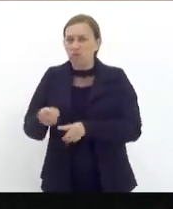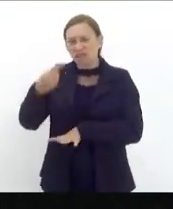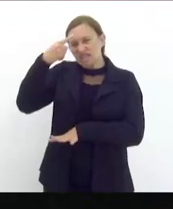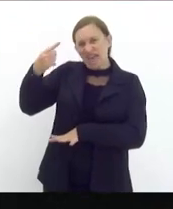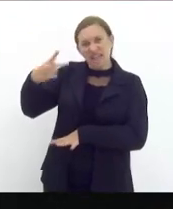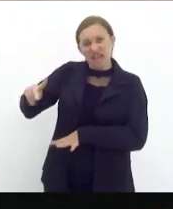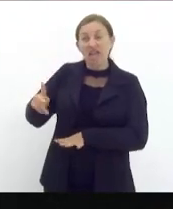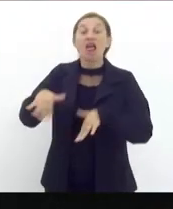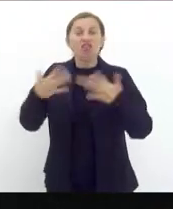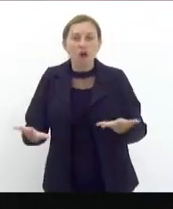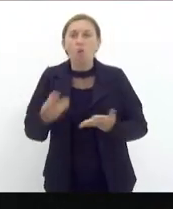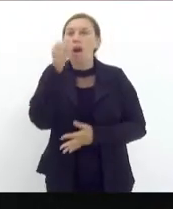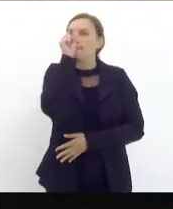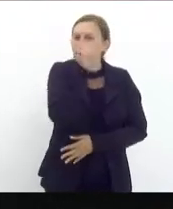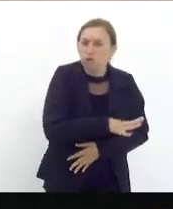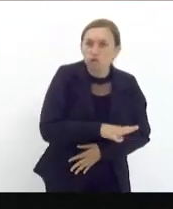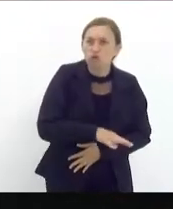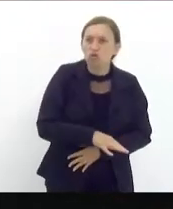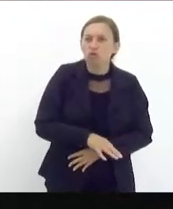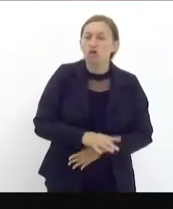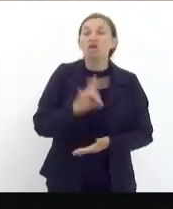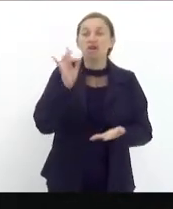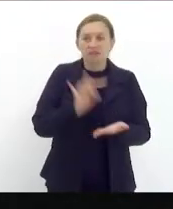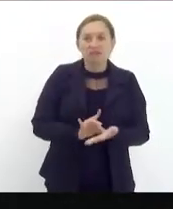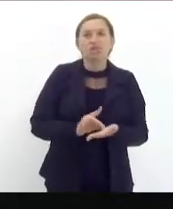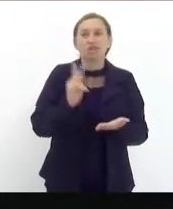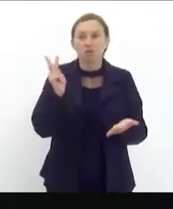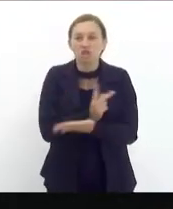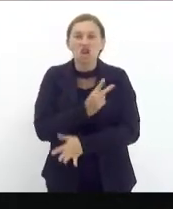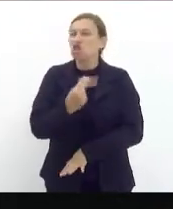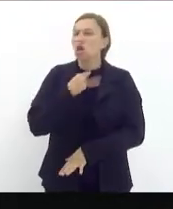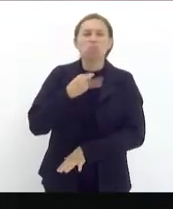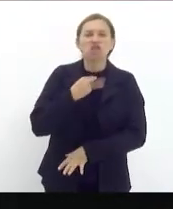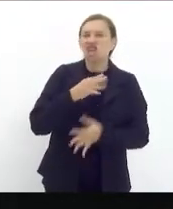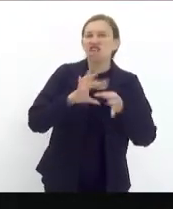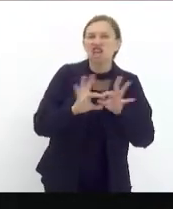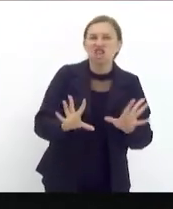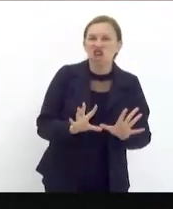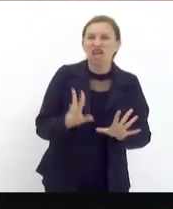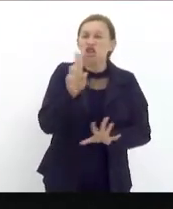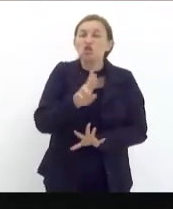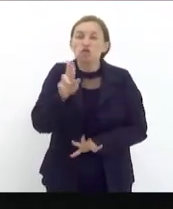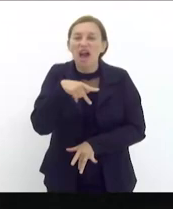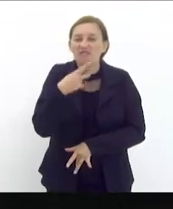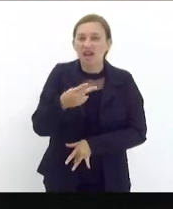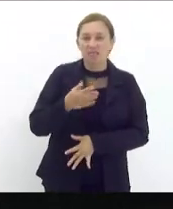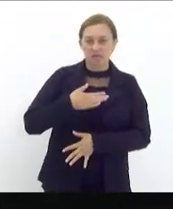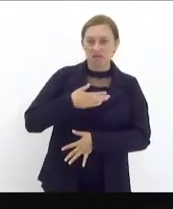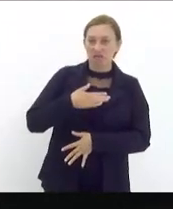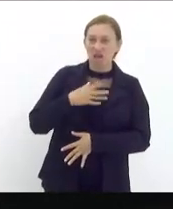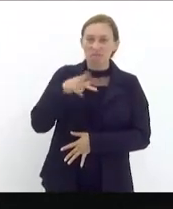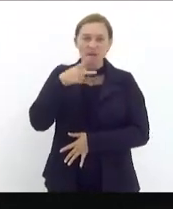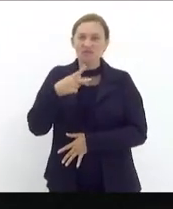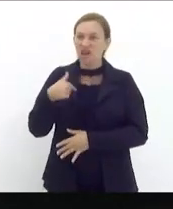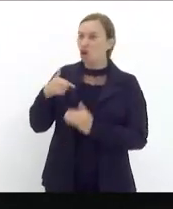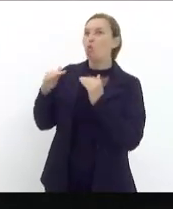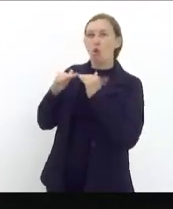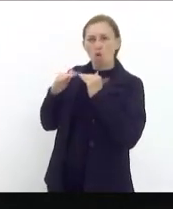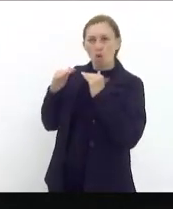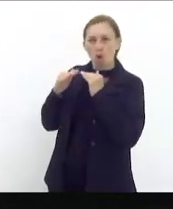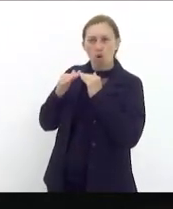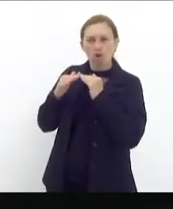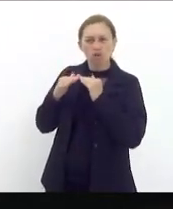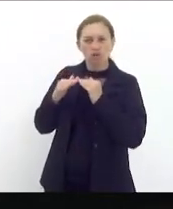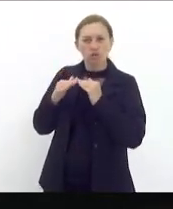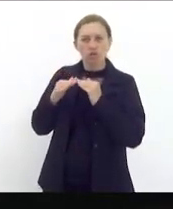então é absurdo o que realmente aconteceu eu não poderia deixar de usar da palavra para dizer que eu concordo com as palavras do